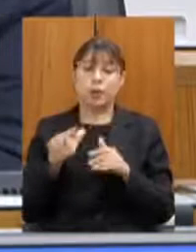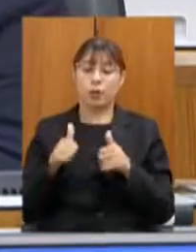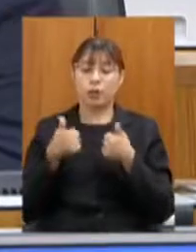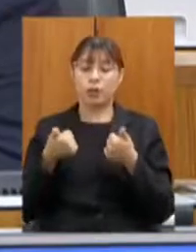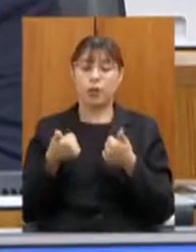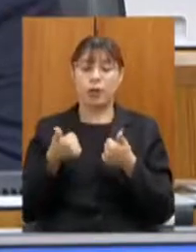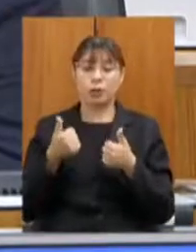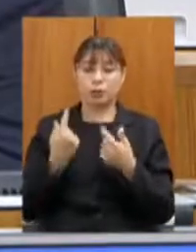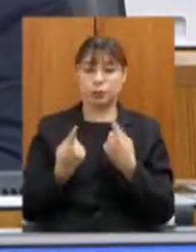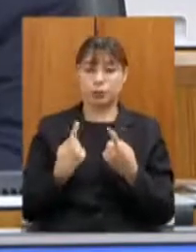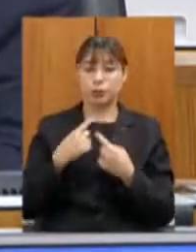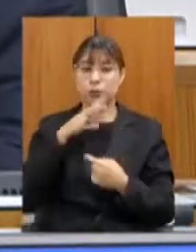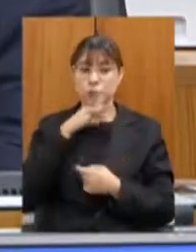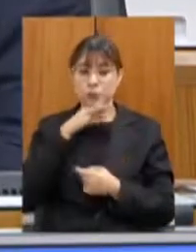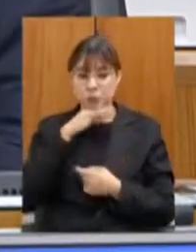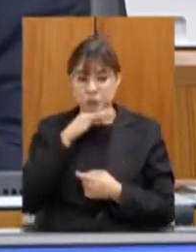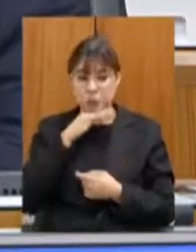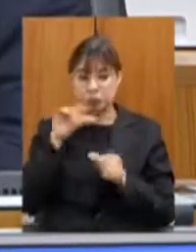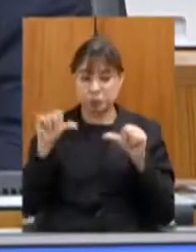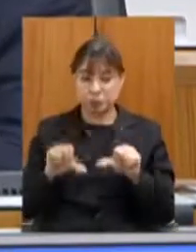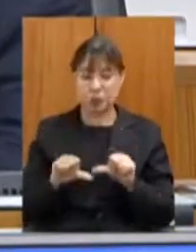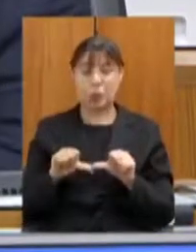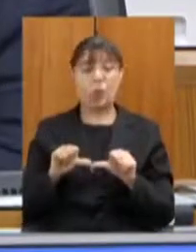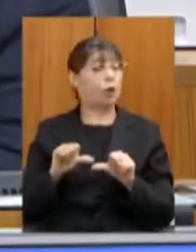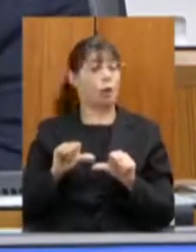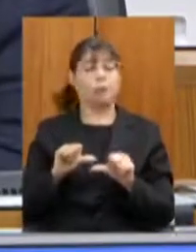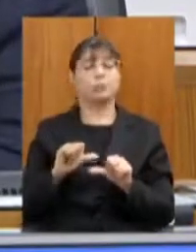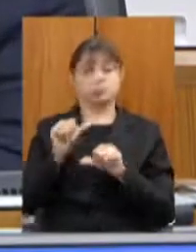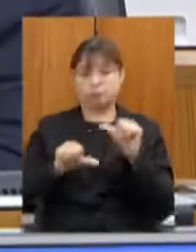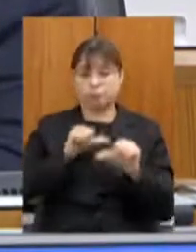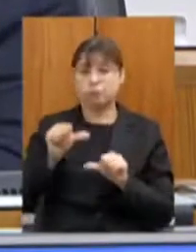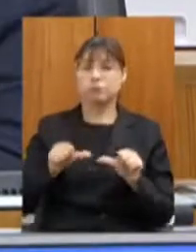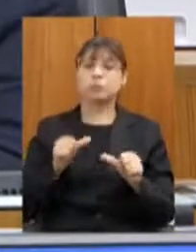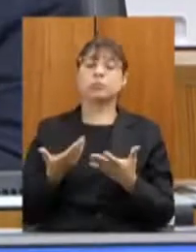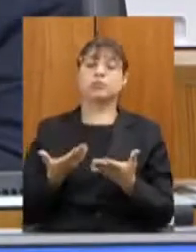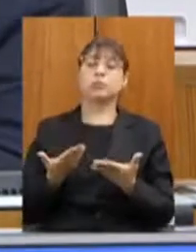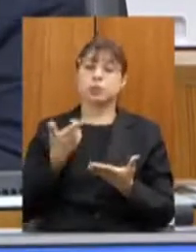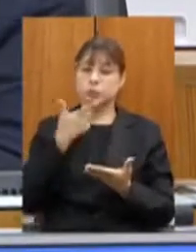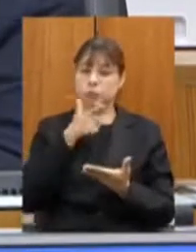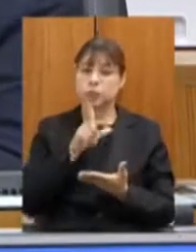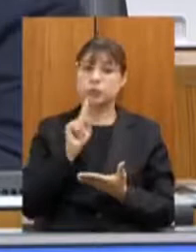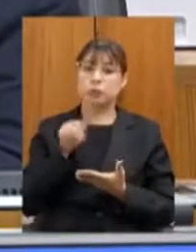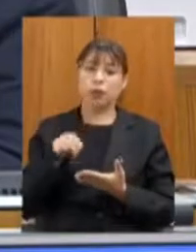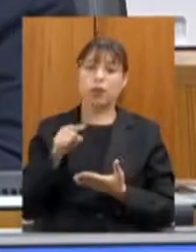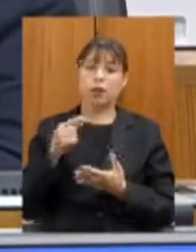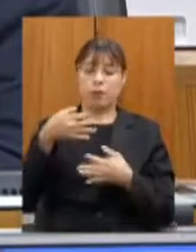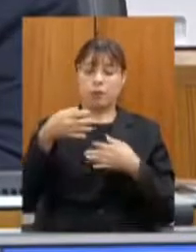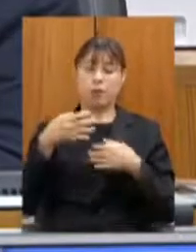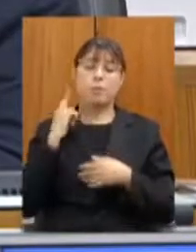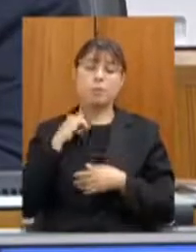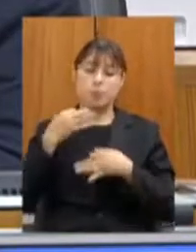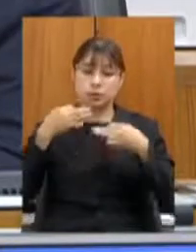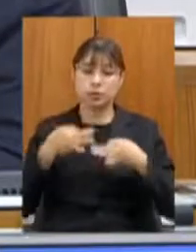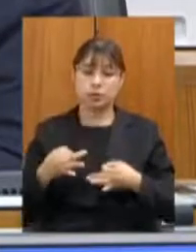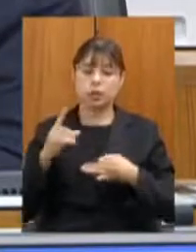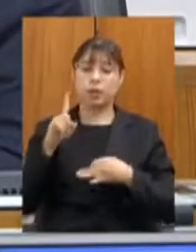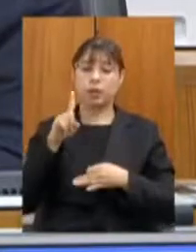e colocar a logística mineira onde ela merece que é no topo da